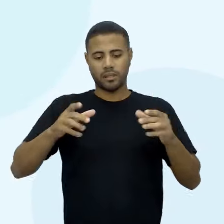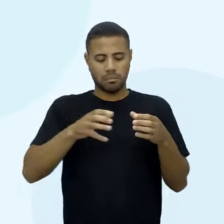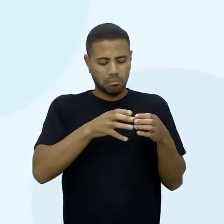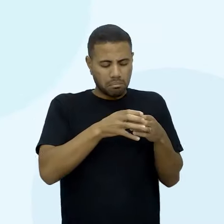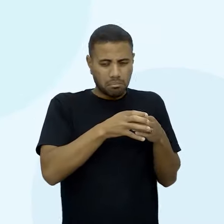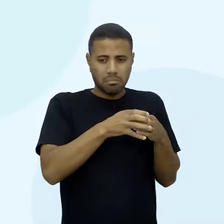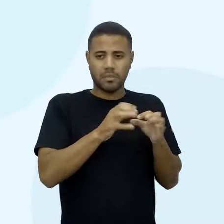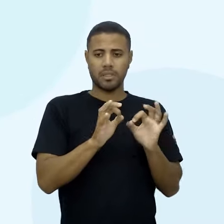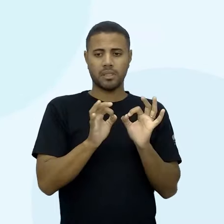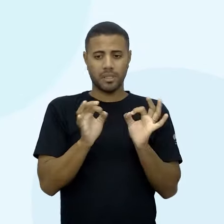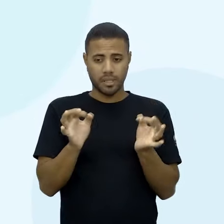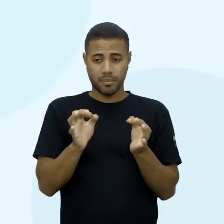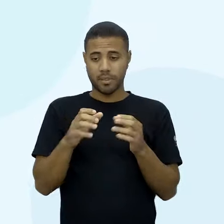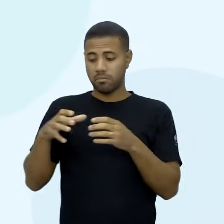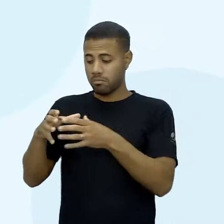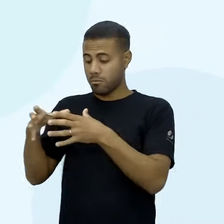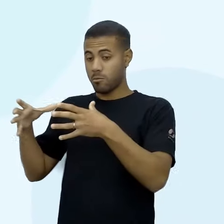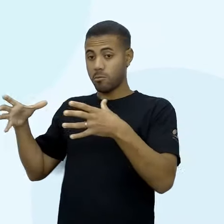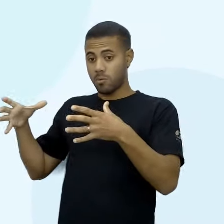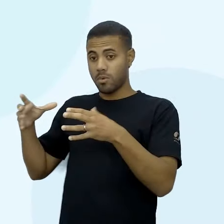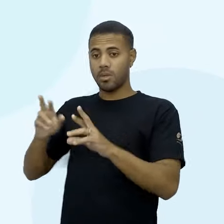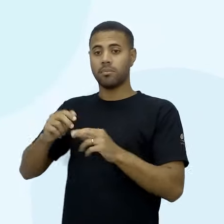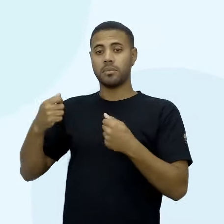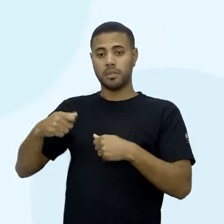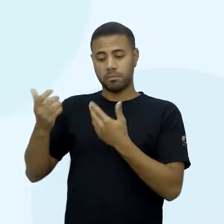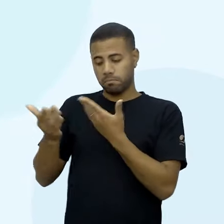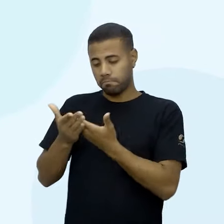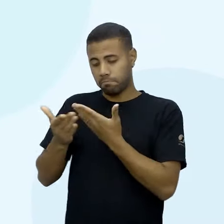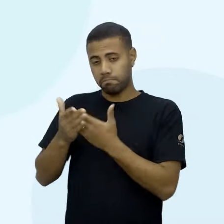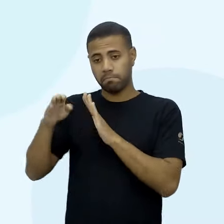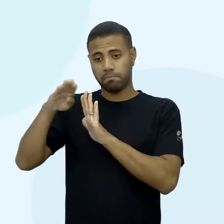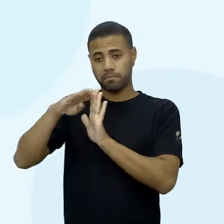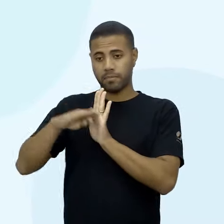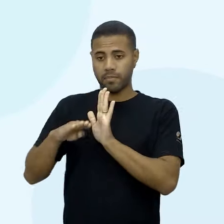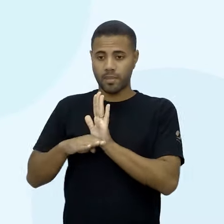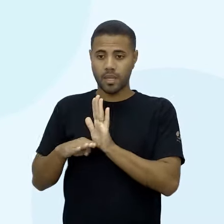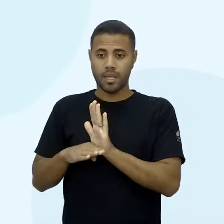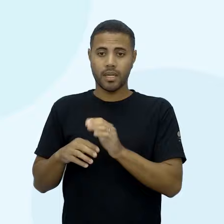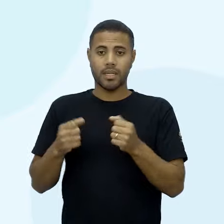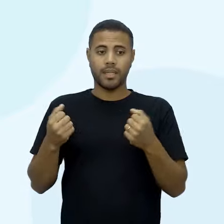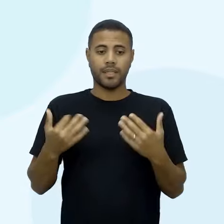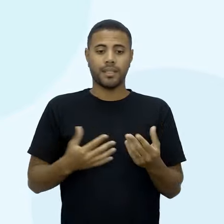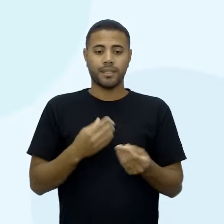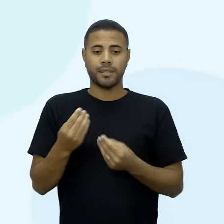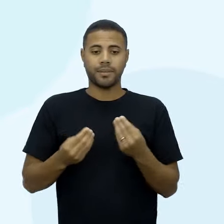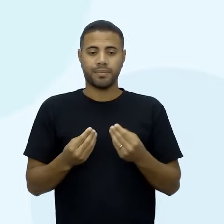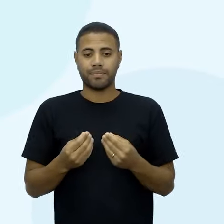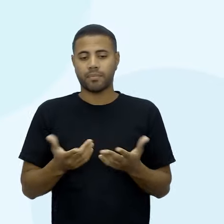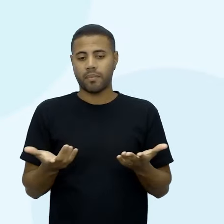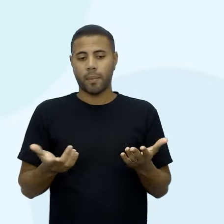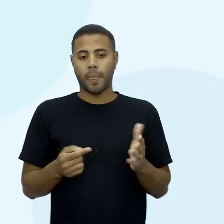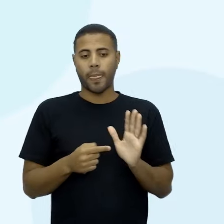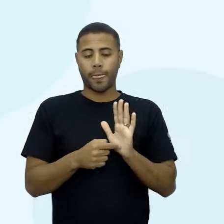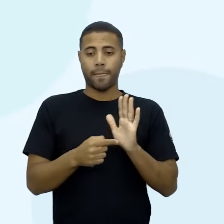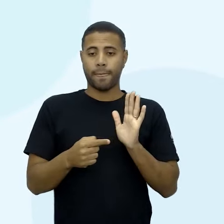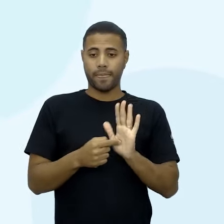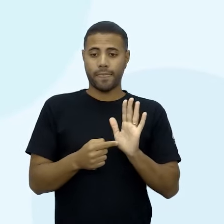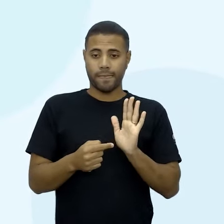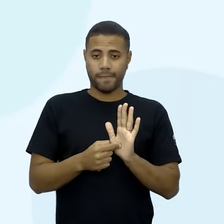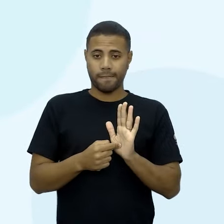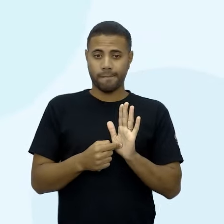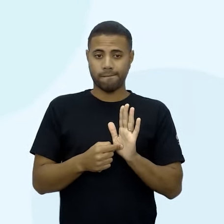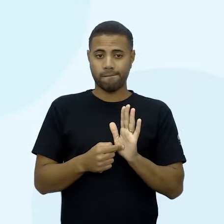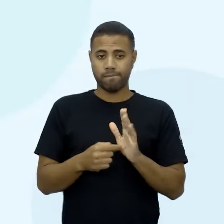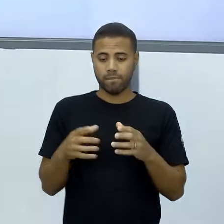mais simples, tá? Ok? Para você entender que a amostra também se cria esse mito aí, eu só vou pegar uma amostra de populações